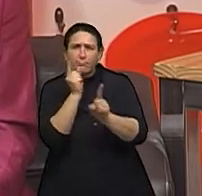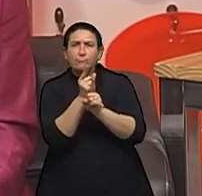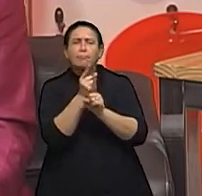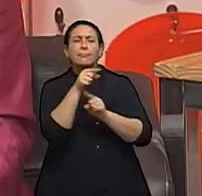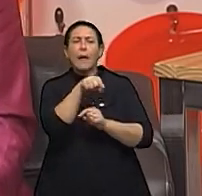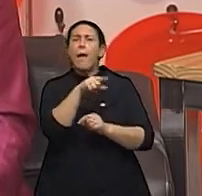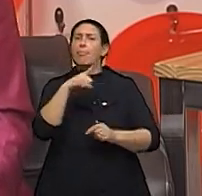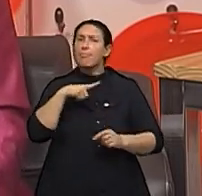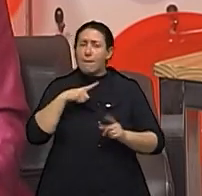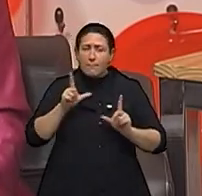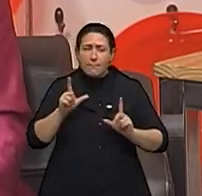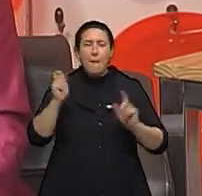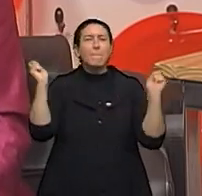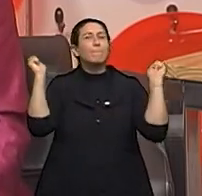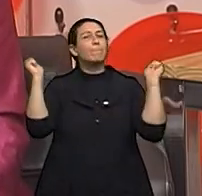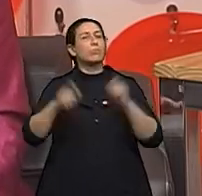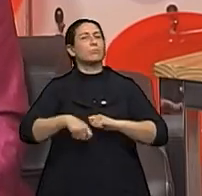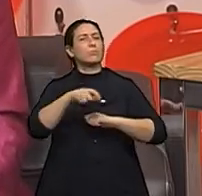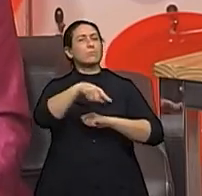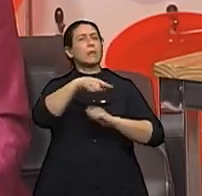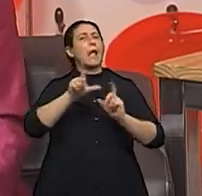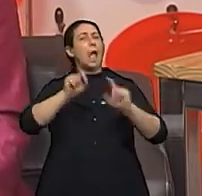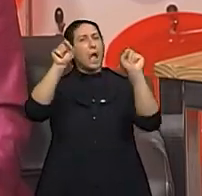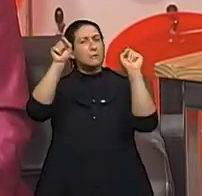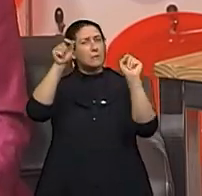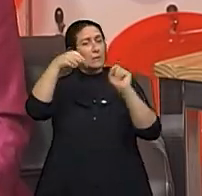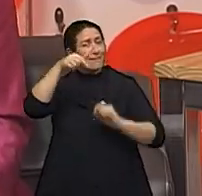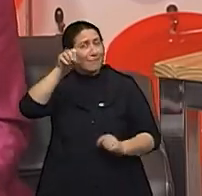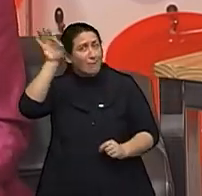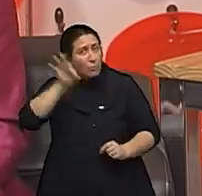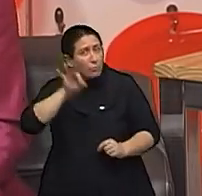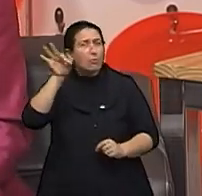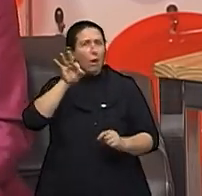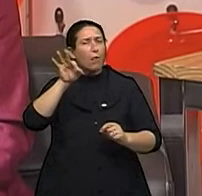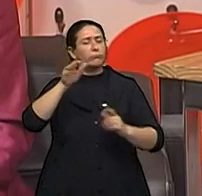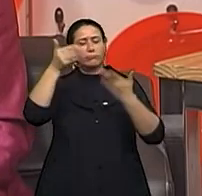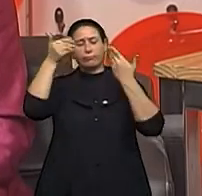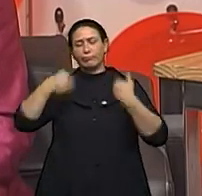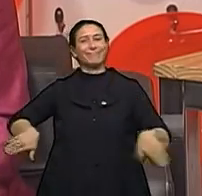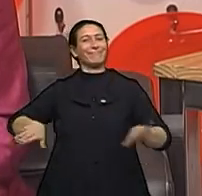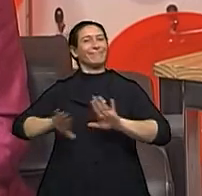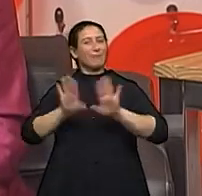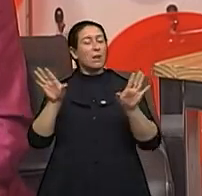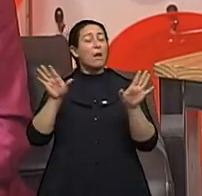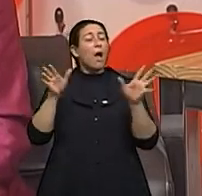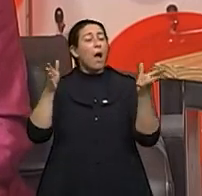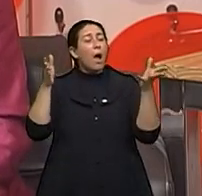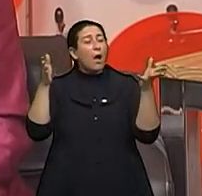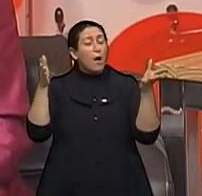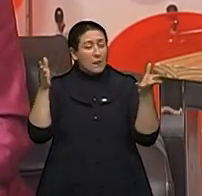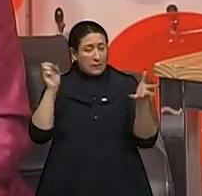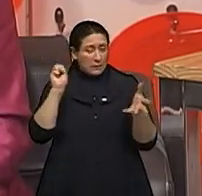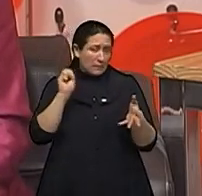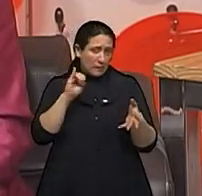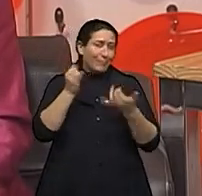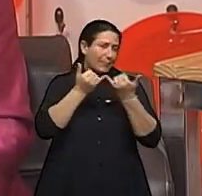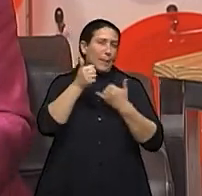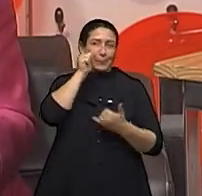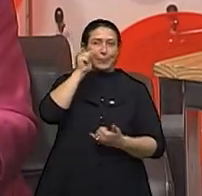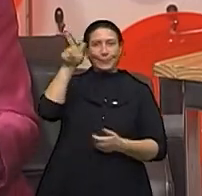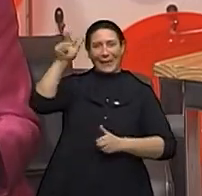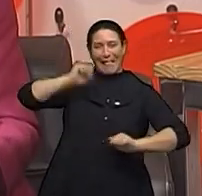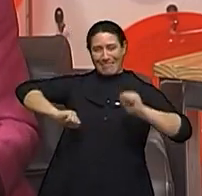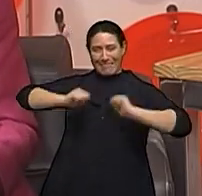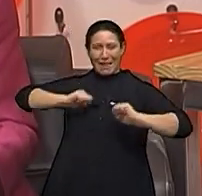também sejam para as mulheres do SUS, para as pessoas do SUS. Agora, no caso da Angelina Jolie,